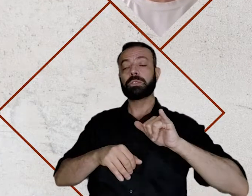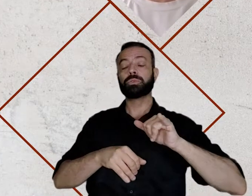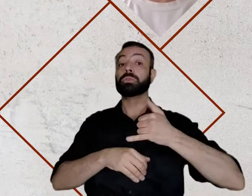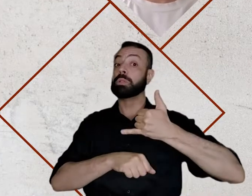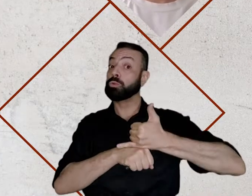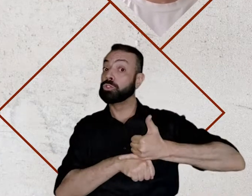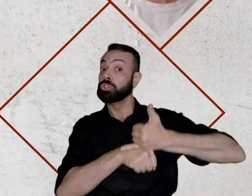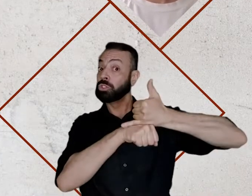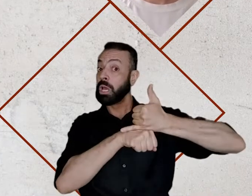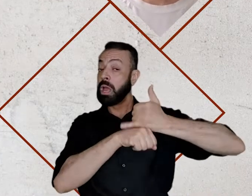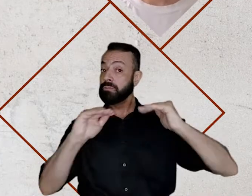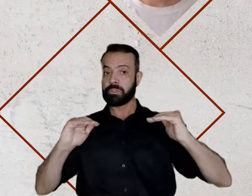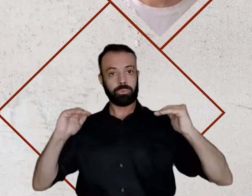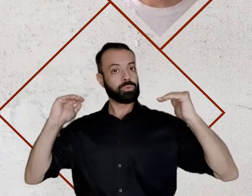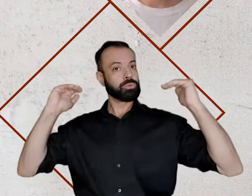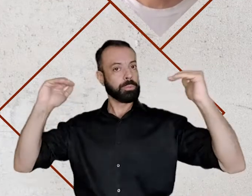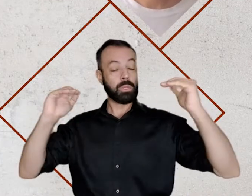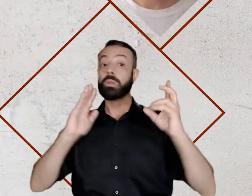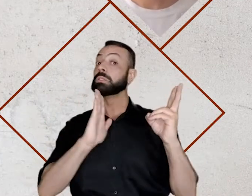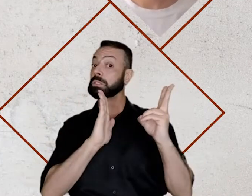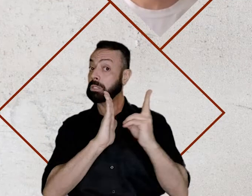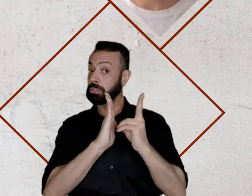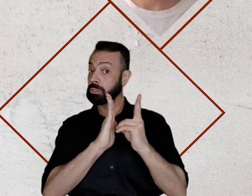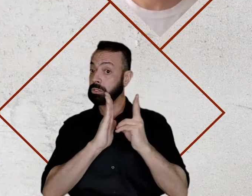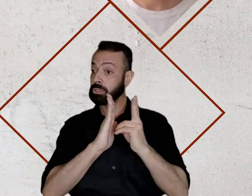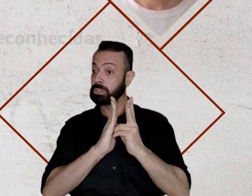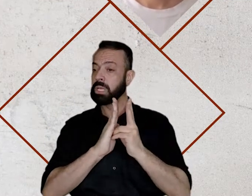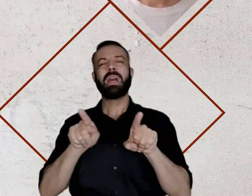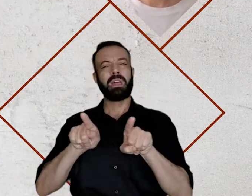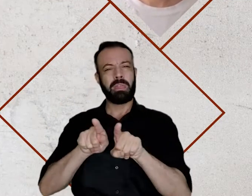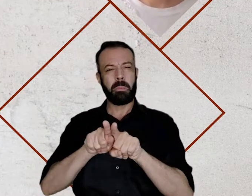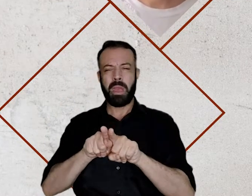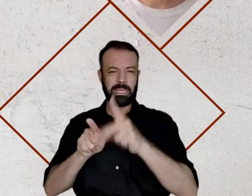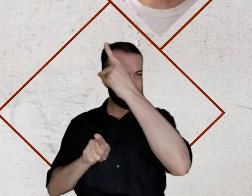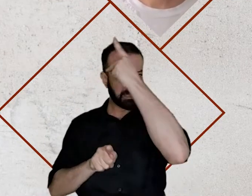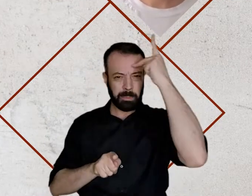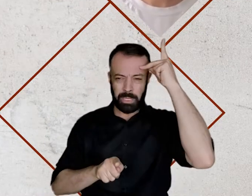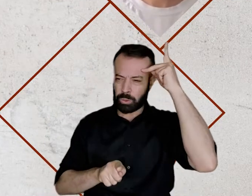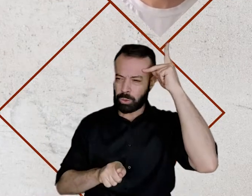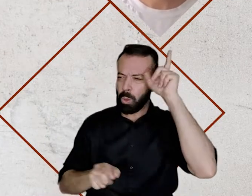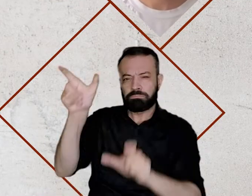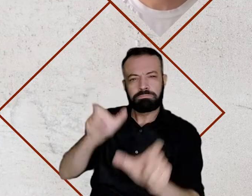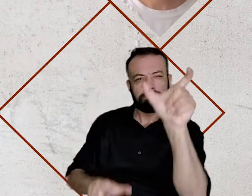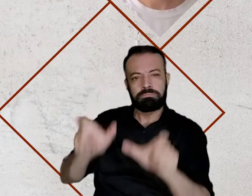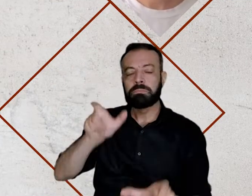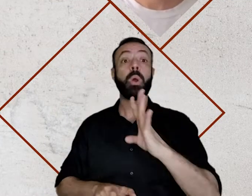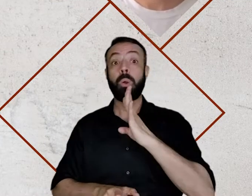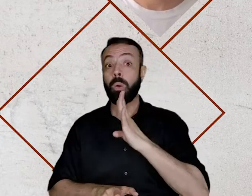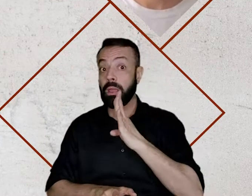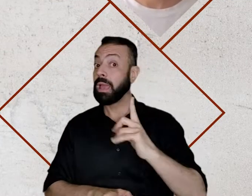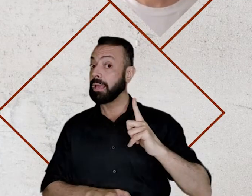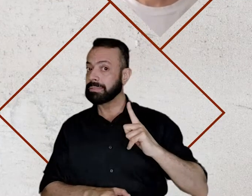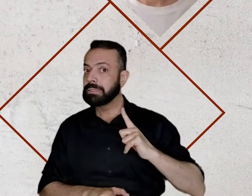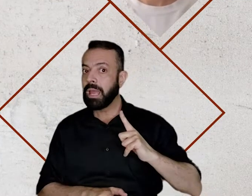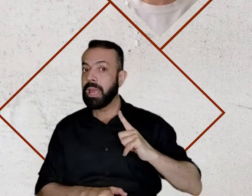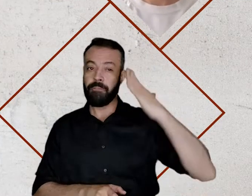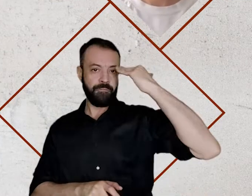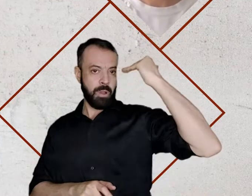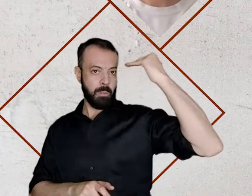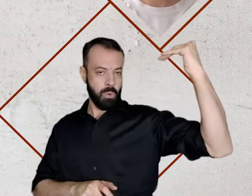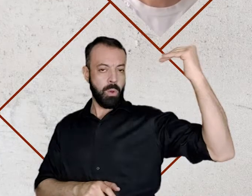é emitido por lideranças reconhecidas, anciãos e anciãs indígenas,